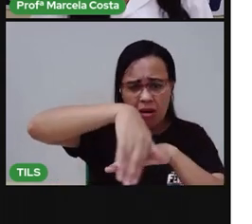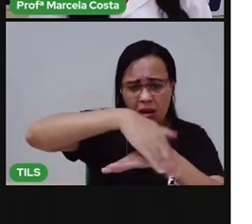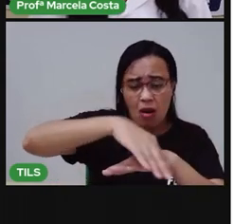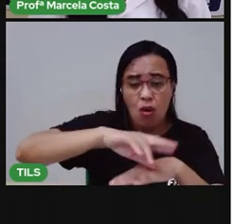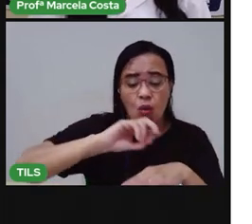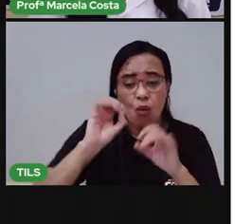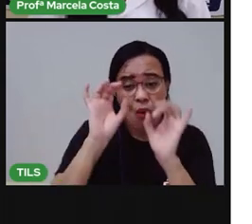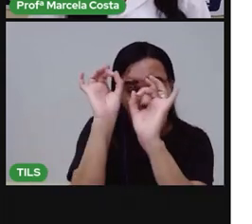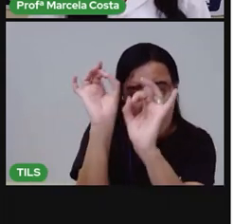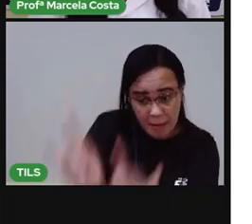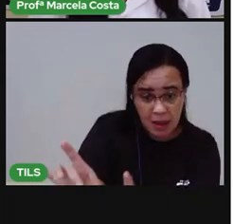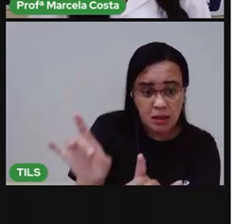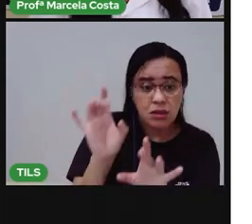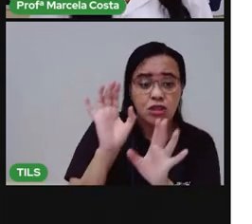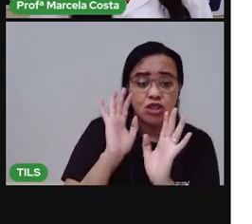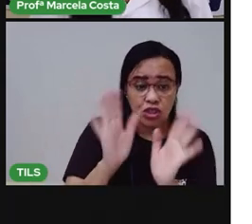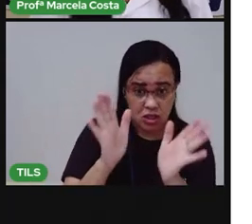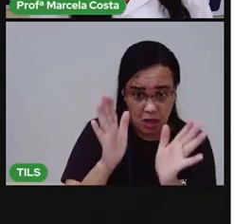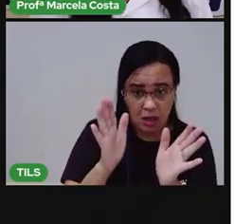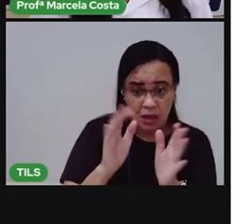Que animais são esses?